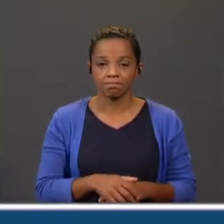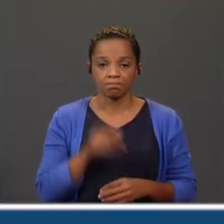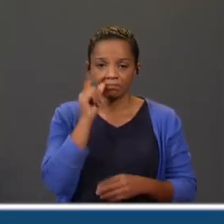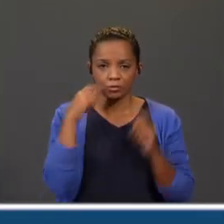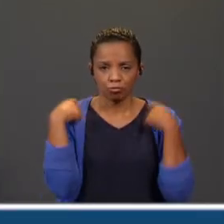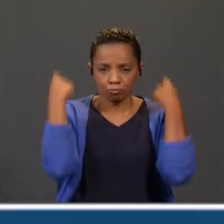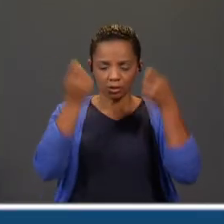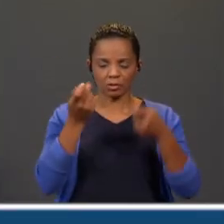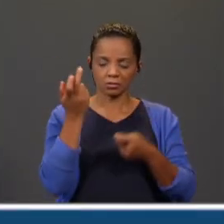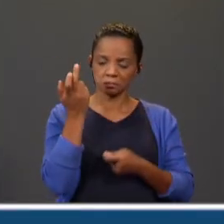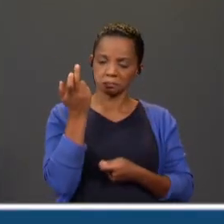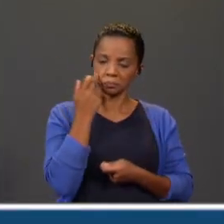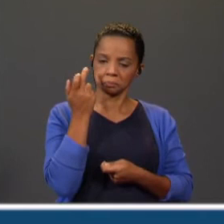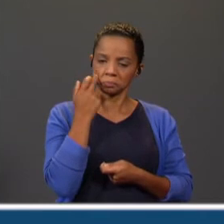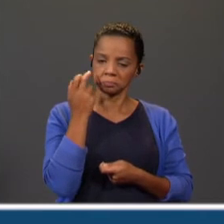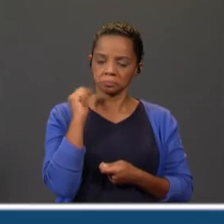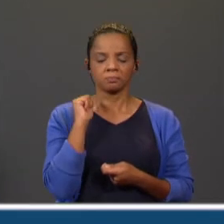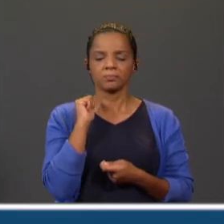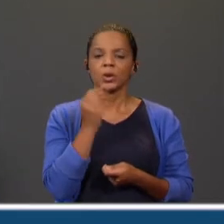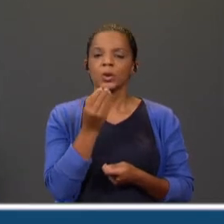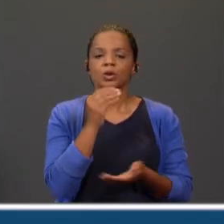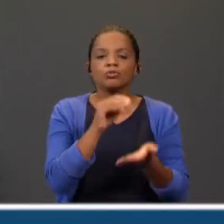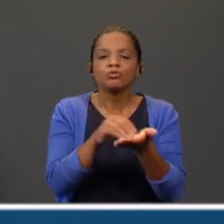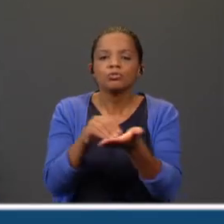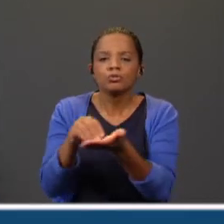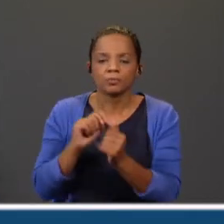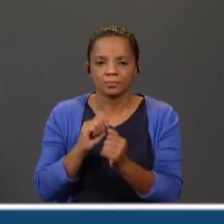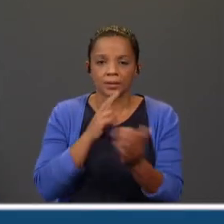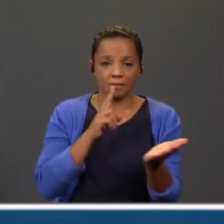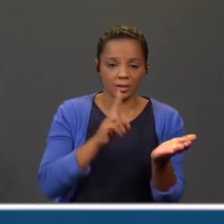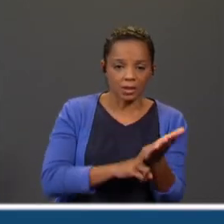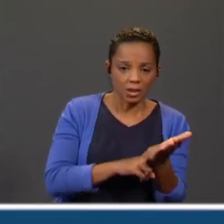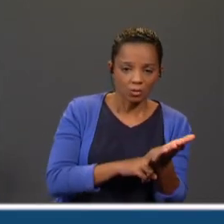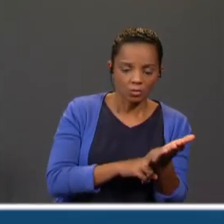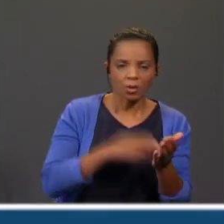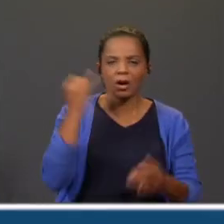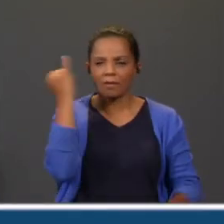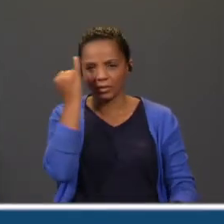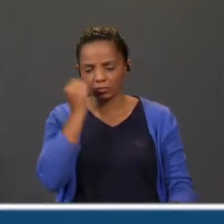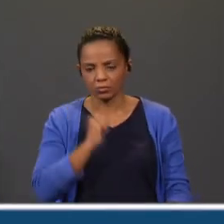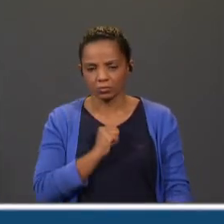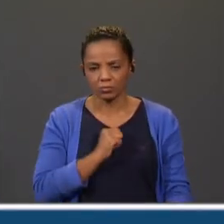frade finório andava a fazer um peditório. Verdadeiro ou falso?